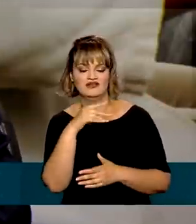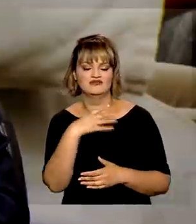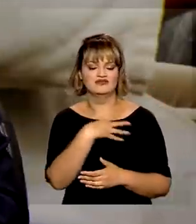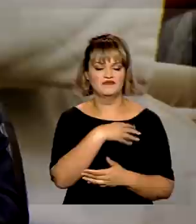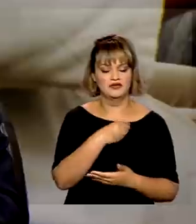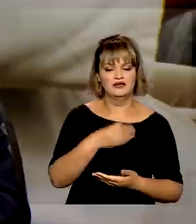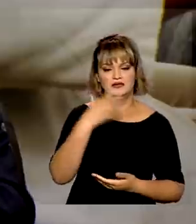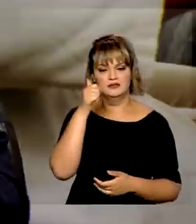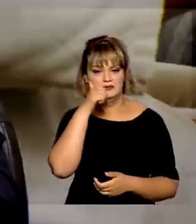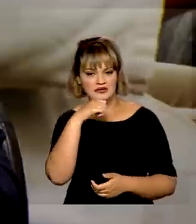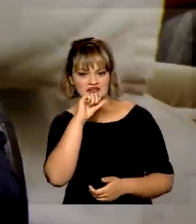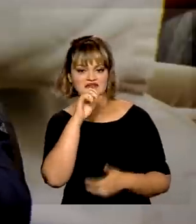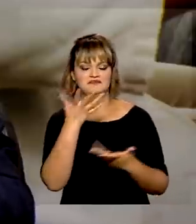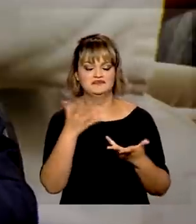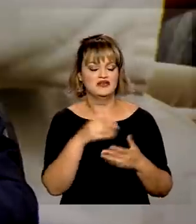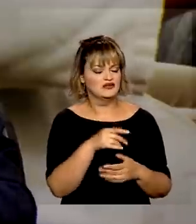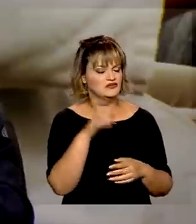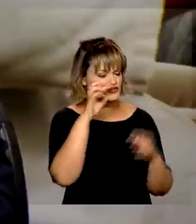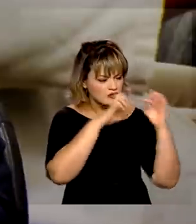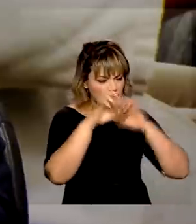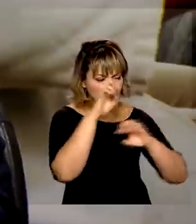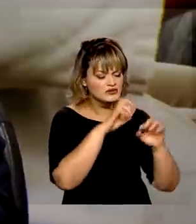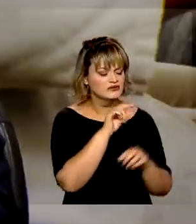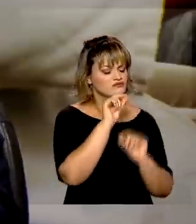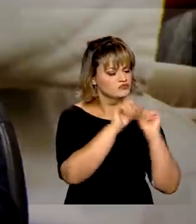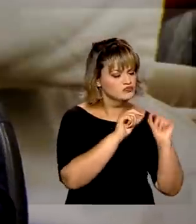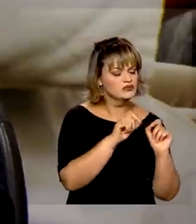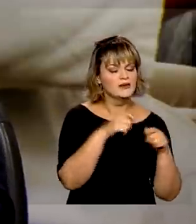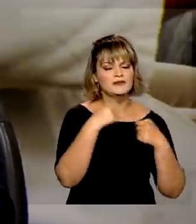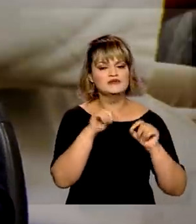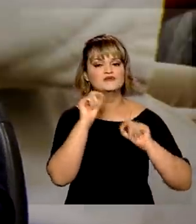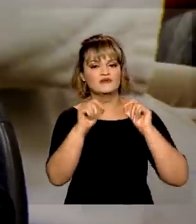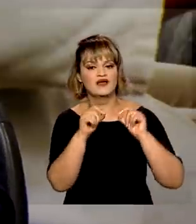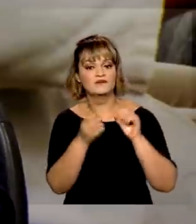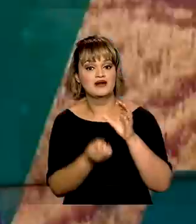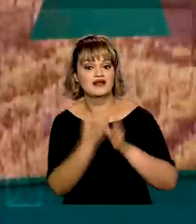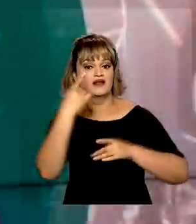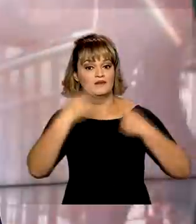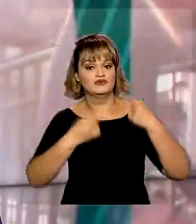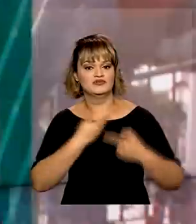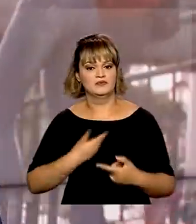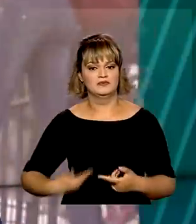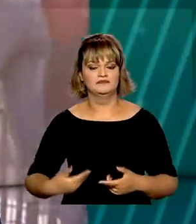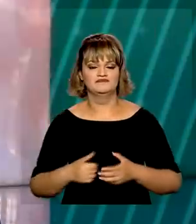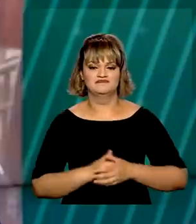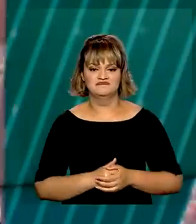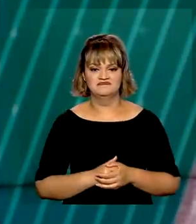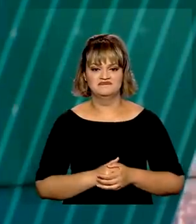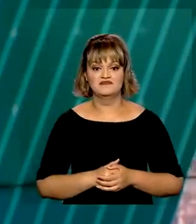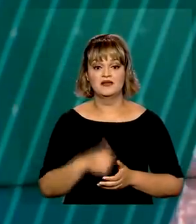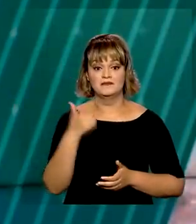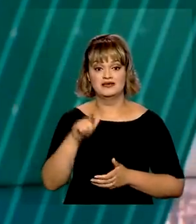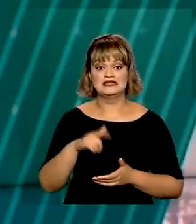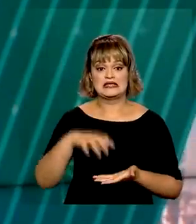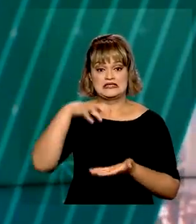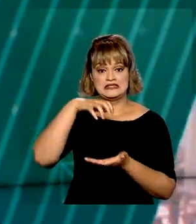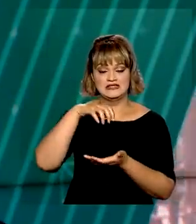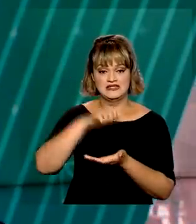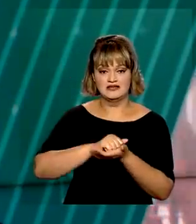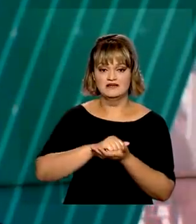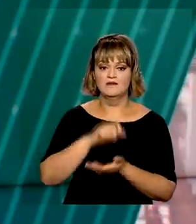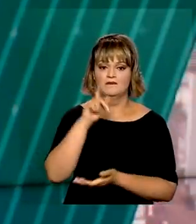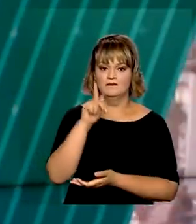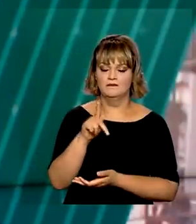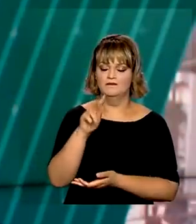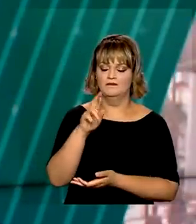resultados para fazer os ajustes necessários na política pública. As inscrições para o ProUni seguem